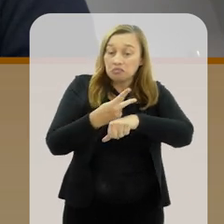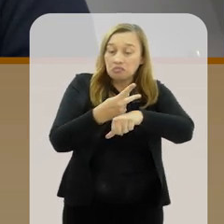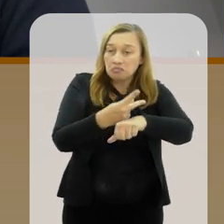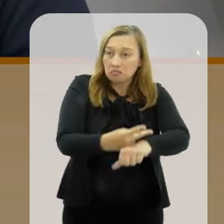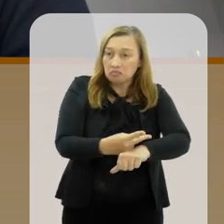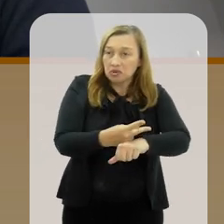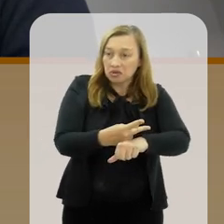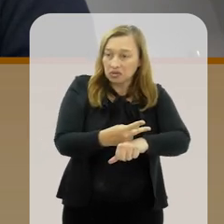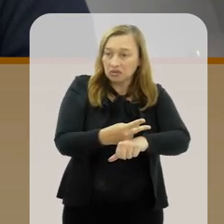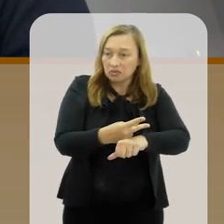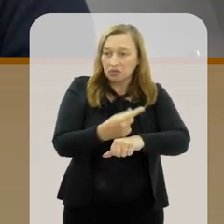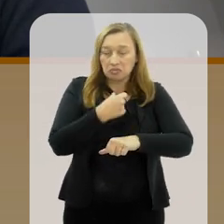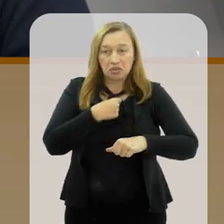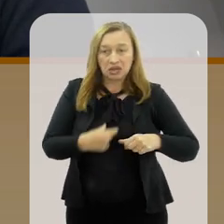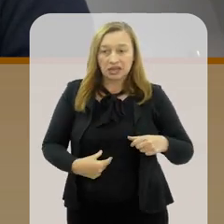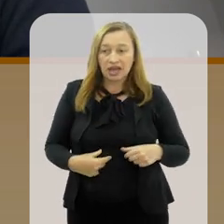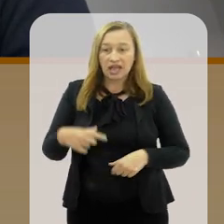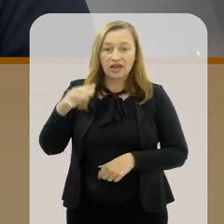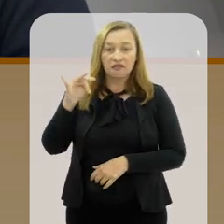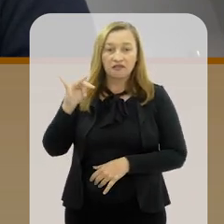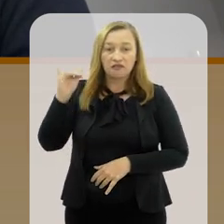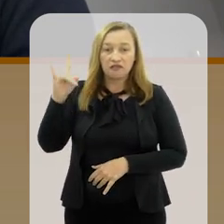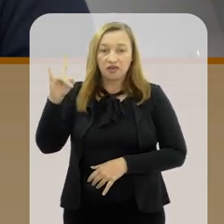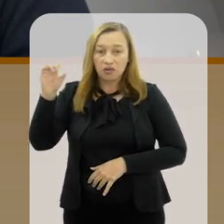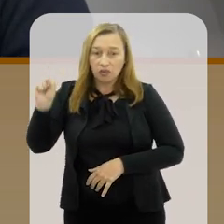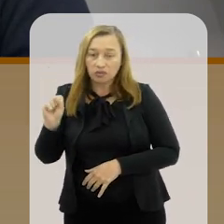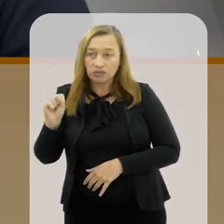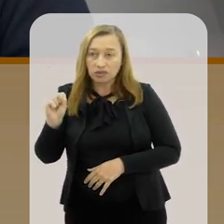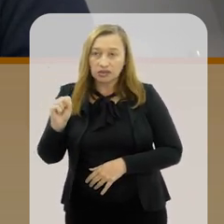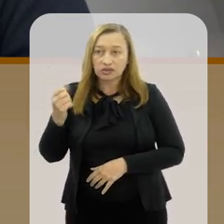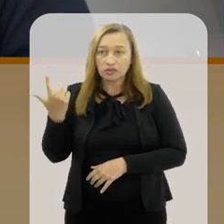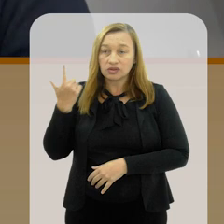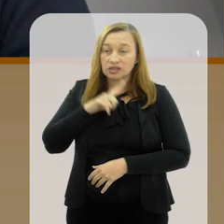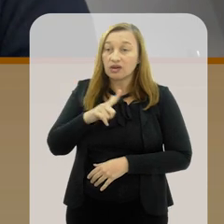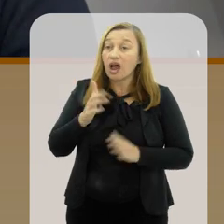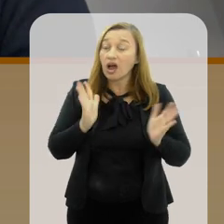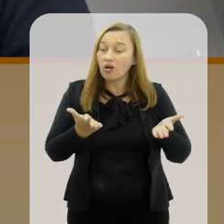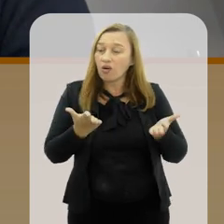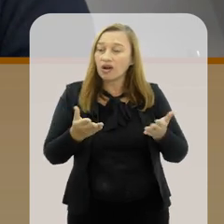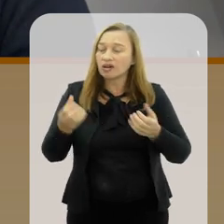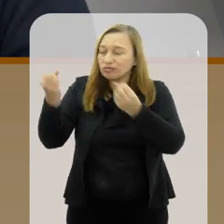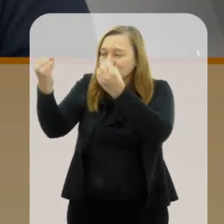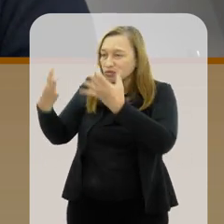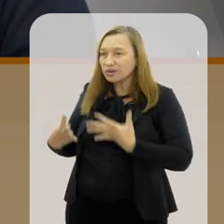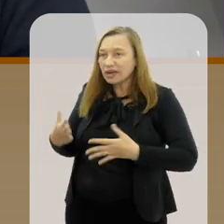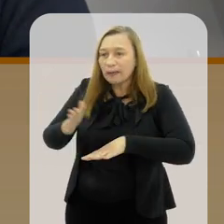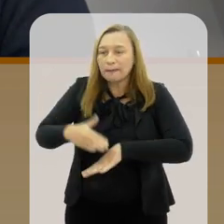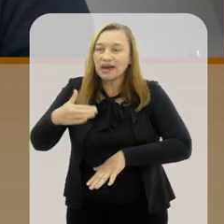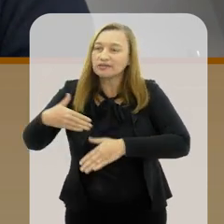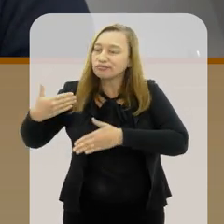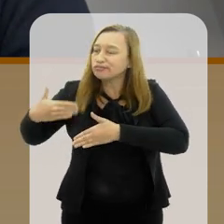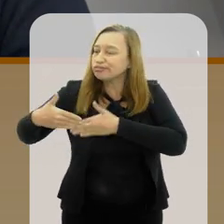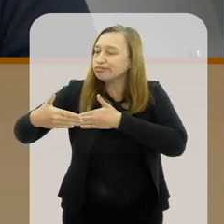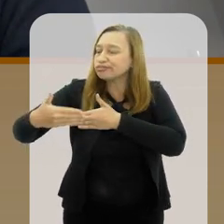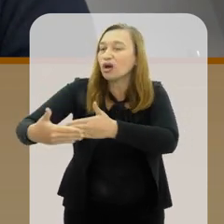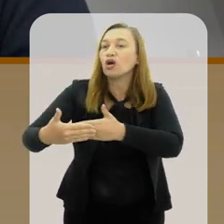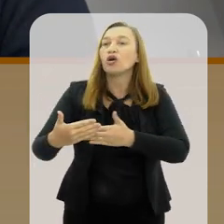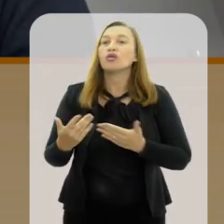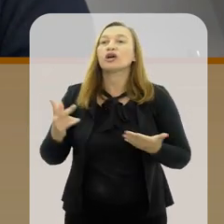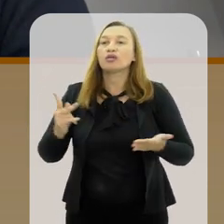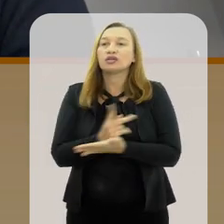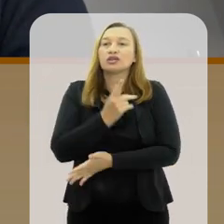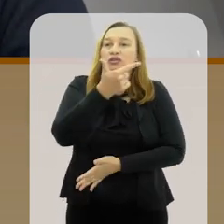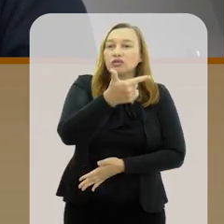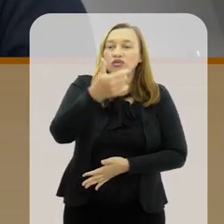a medalha Fields e agora eu queria que a gente comentasse um pouco mais sobre a sua trajetória falando sobre